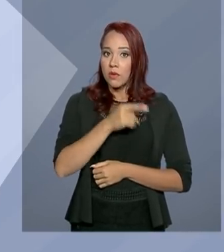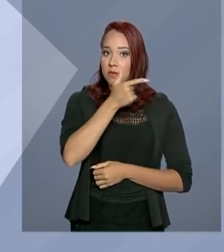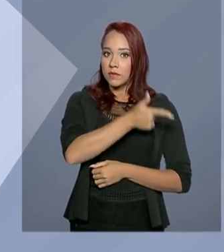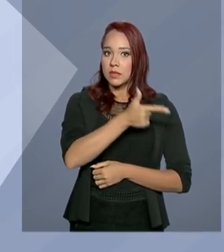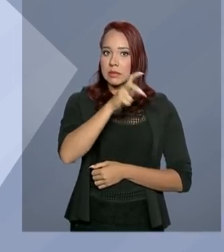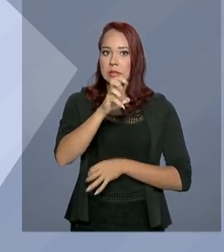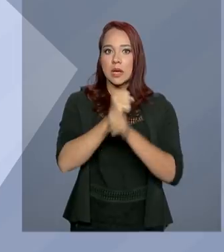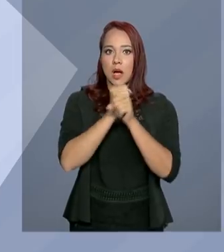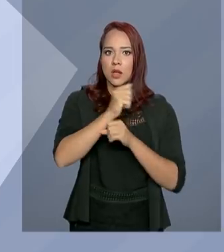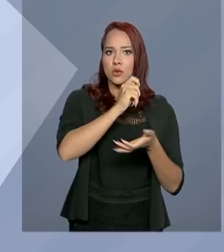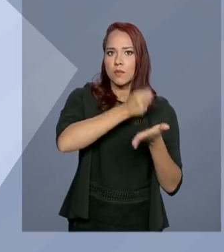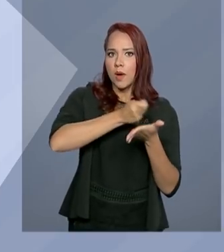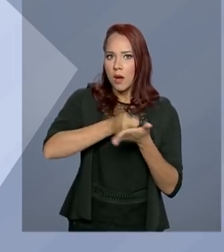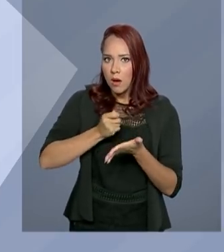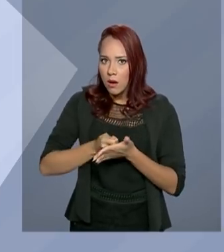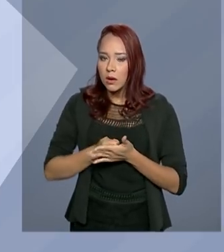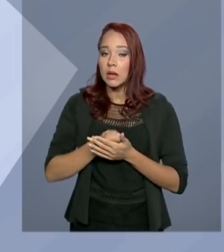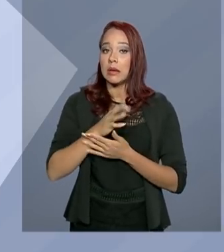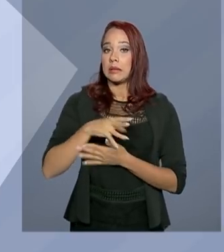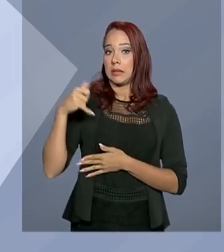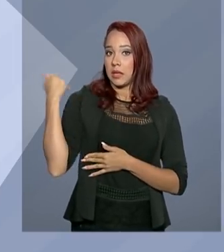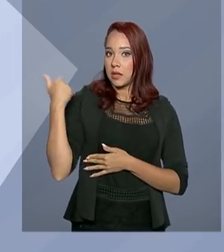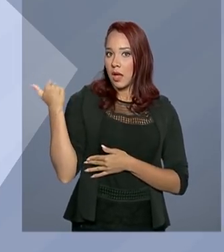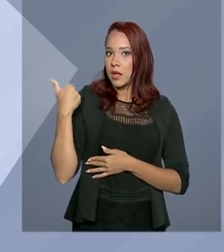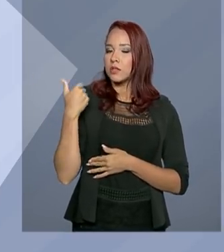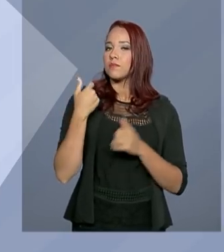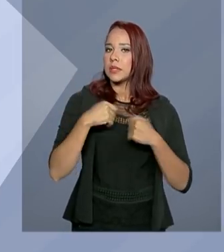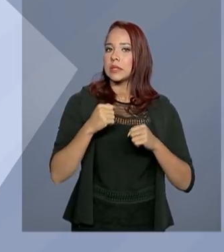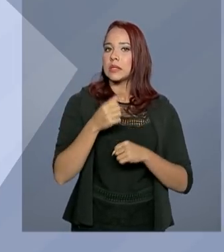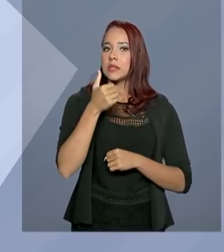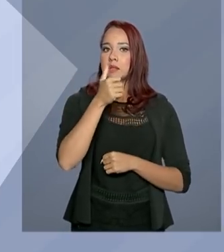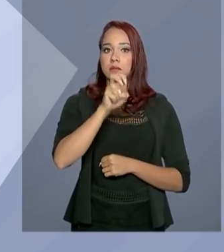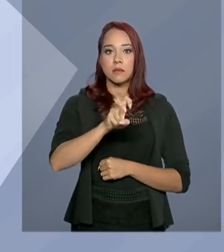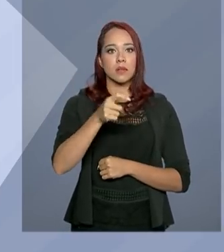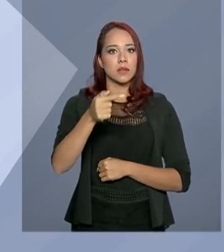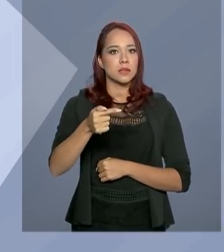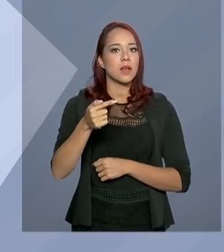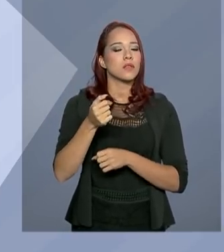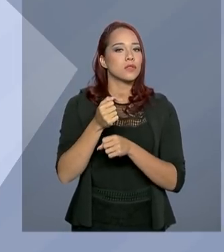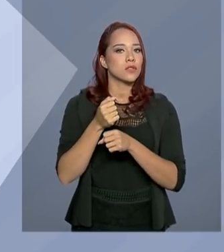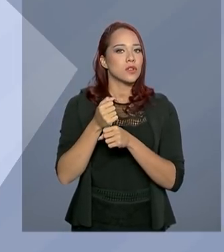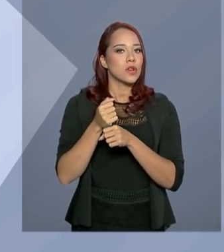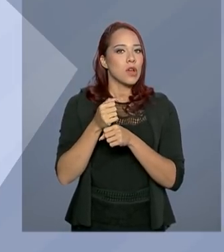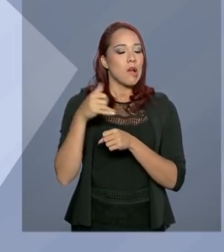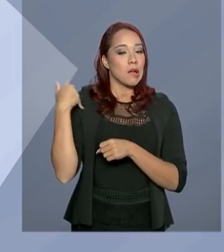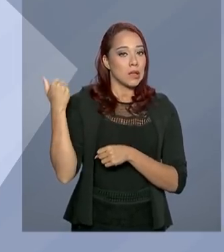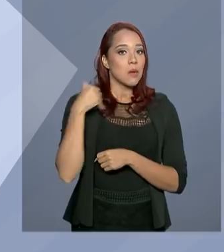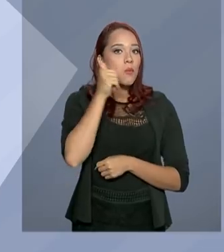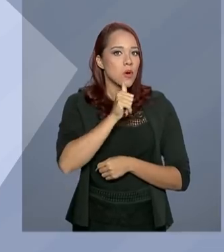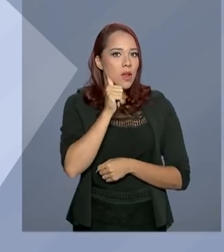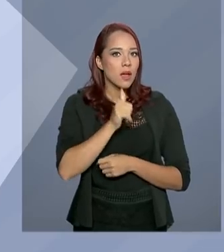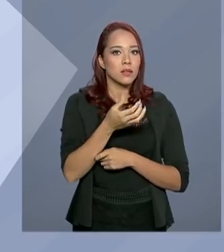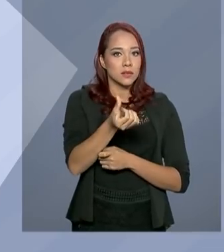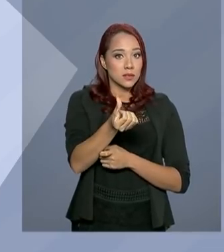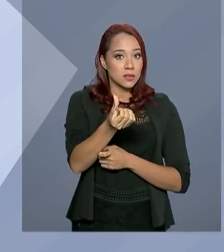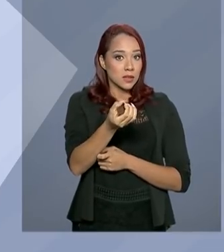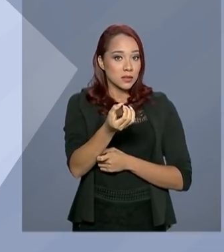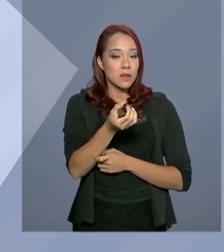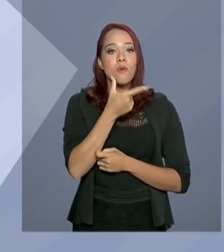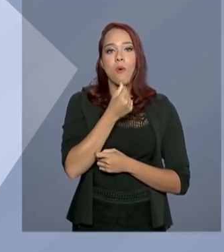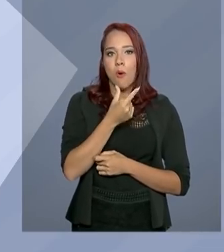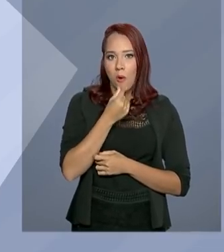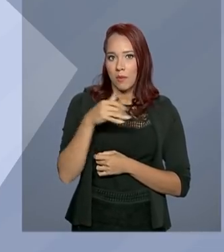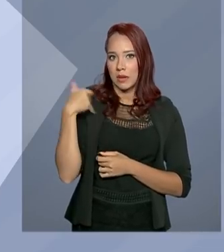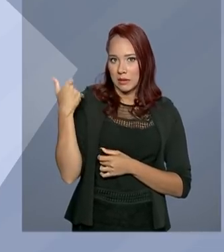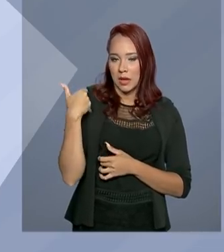25 anos de contribuição e idade mínima de 57 anos para as mulheres e de 60 anos para os homens. A